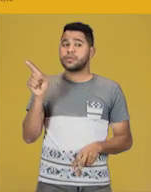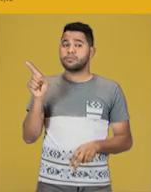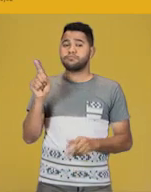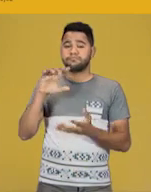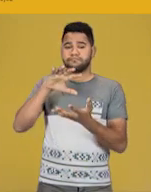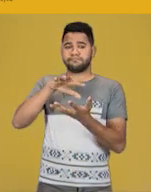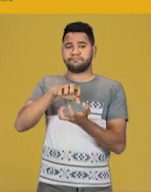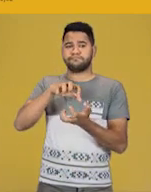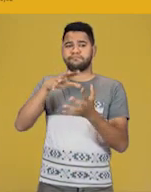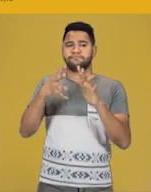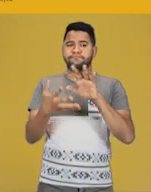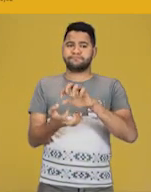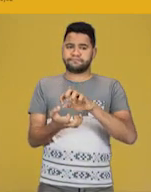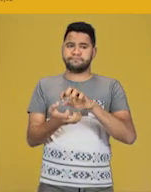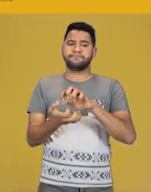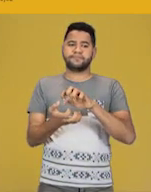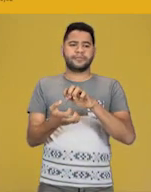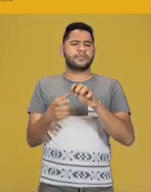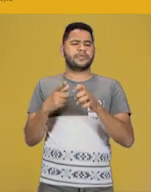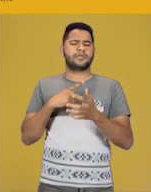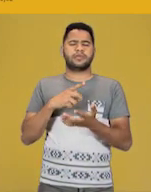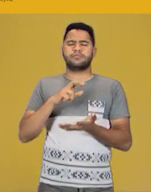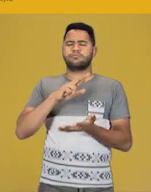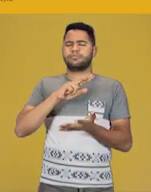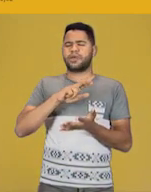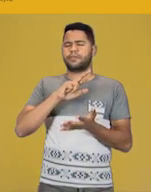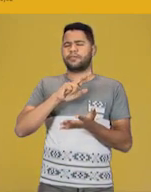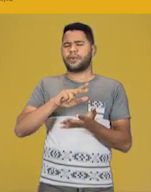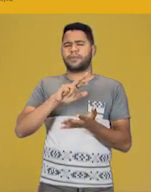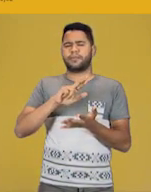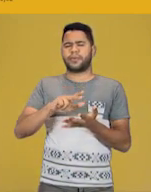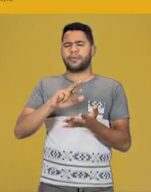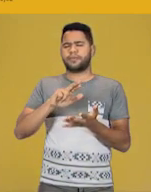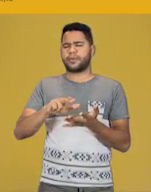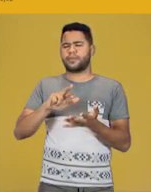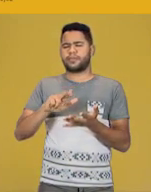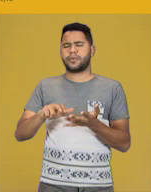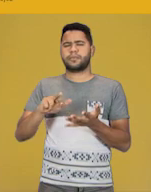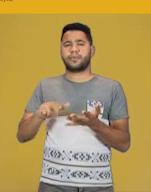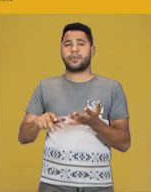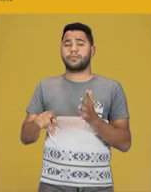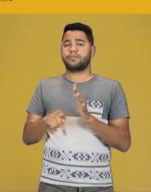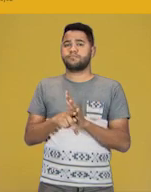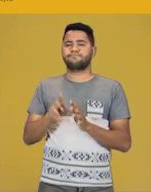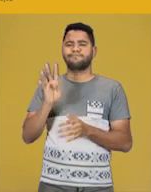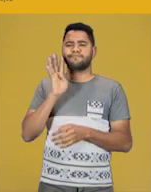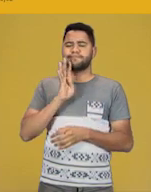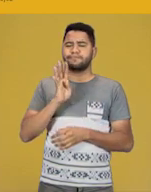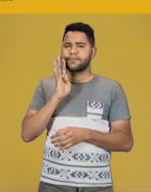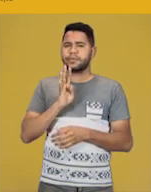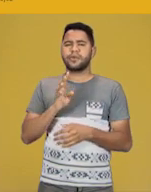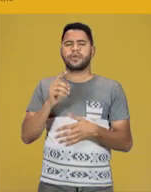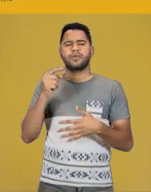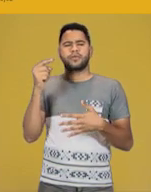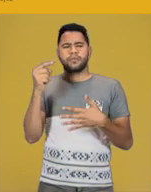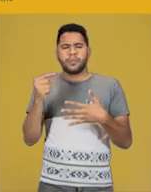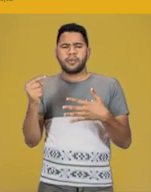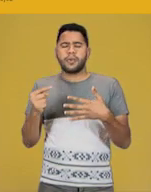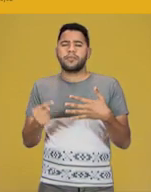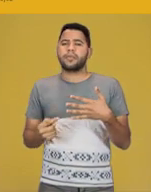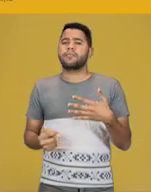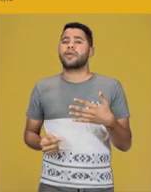O artesanato, né, pessoal, inclui várias formas aí de arte super legais. Vários objetos